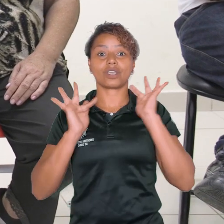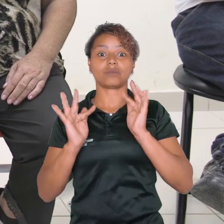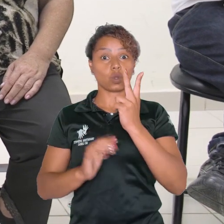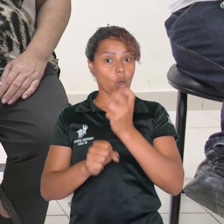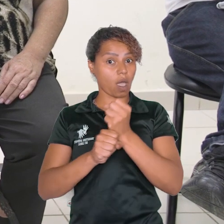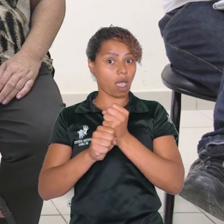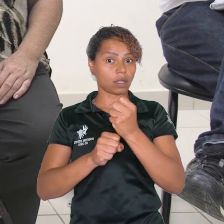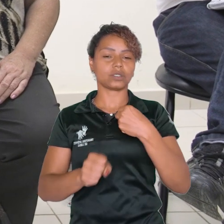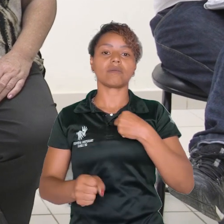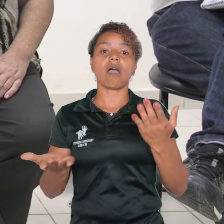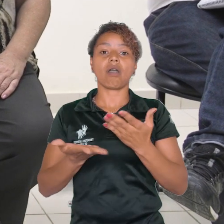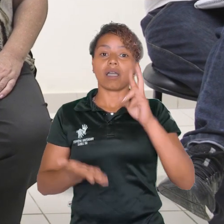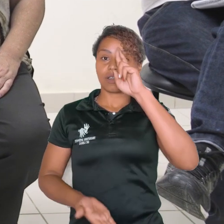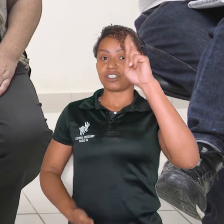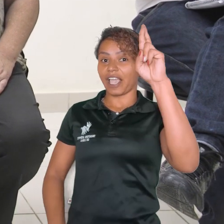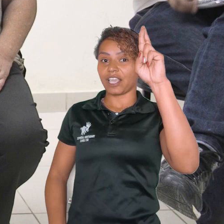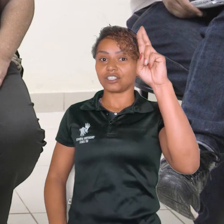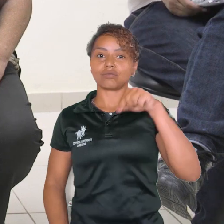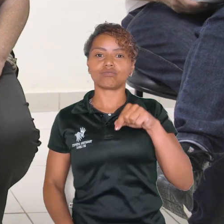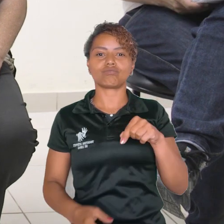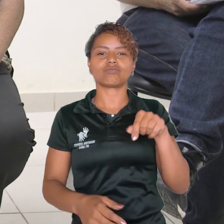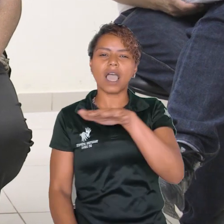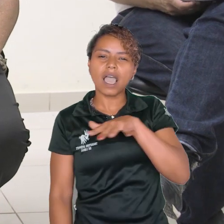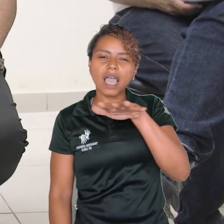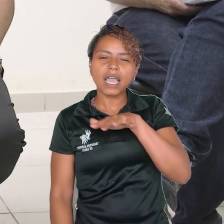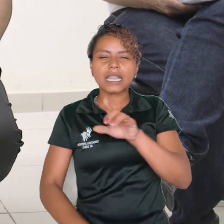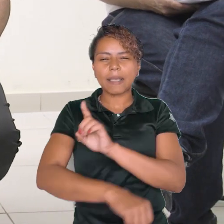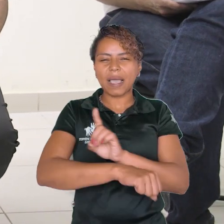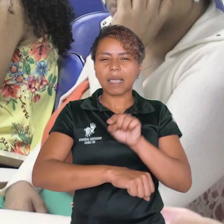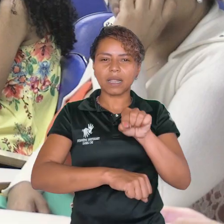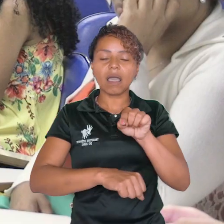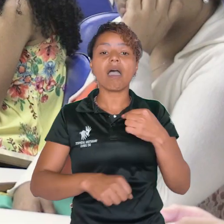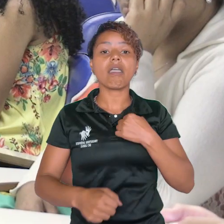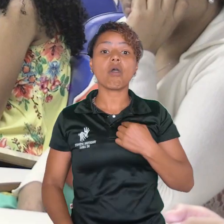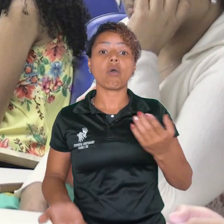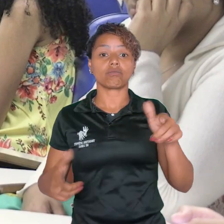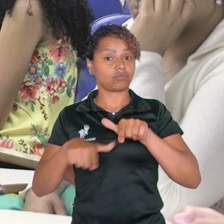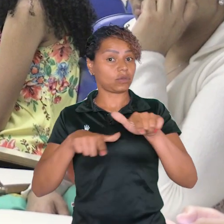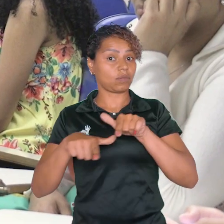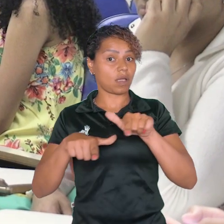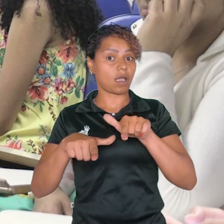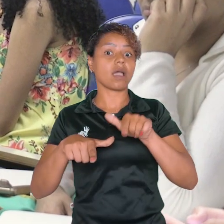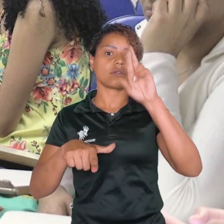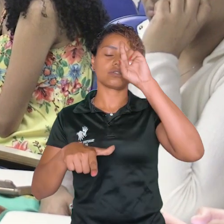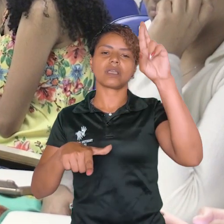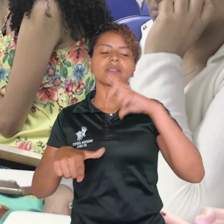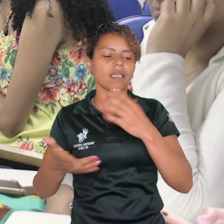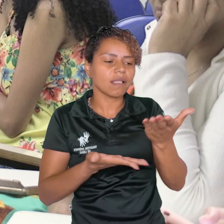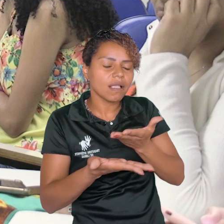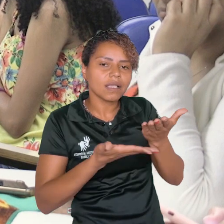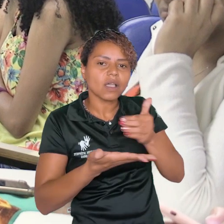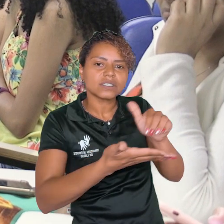Trabalho na Secretaria de Turismo já tem dois anos. Hoje eu sou gerente de um departamento. Então eu tenho funções de